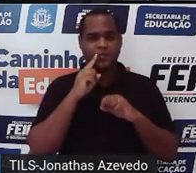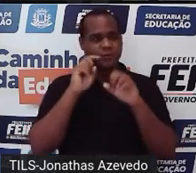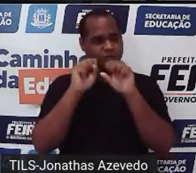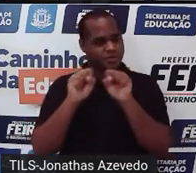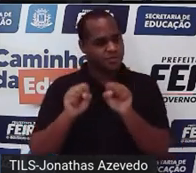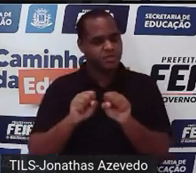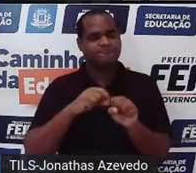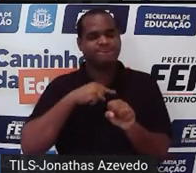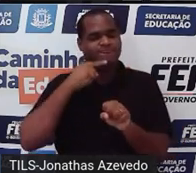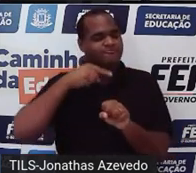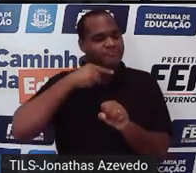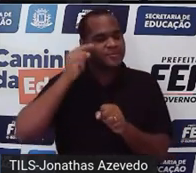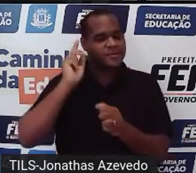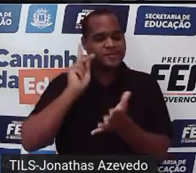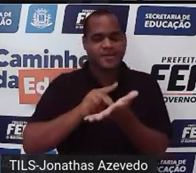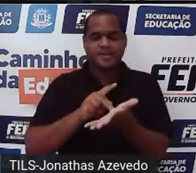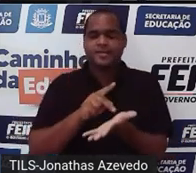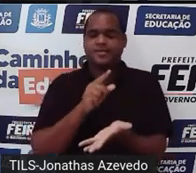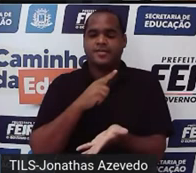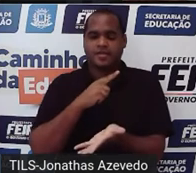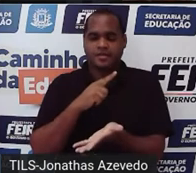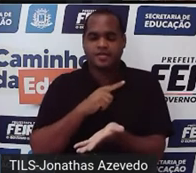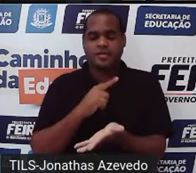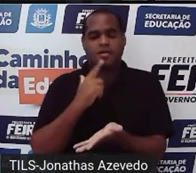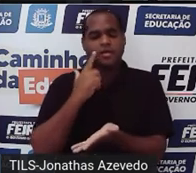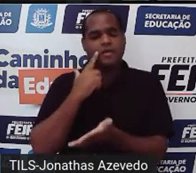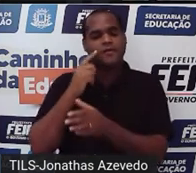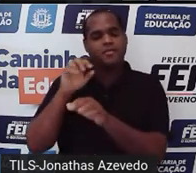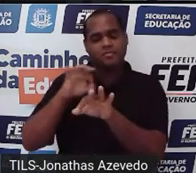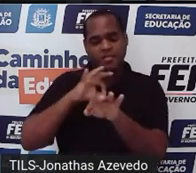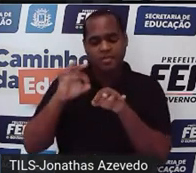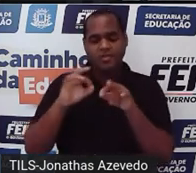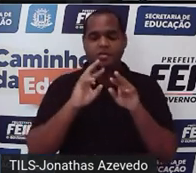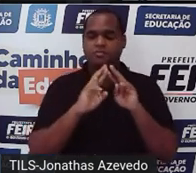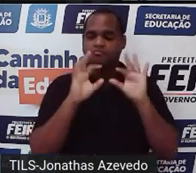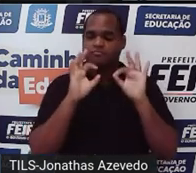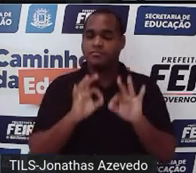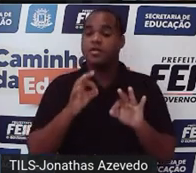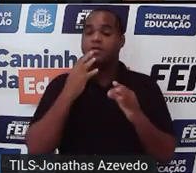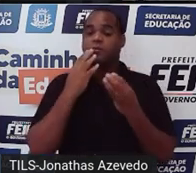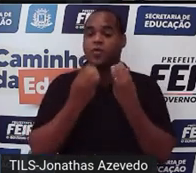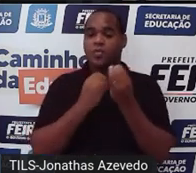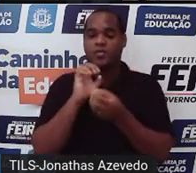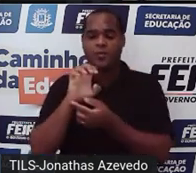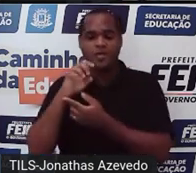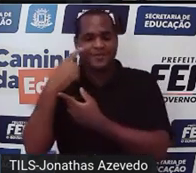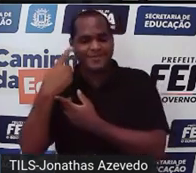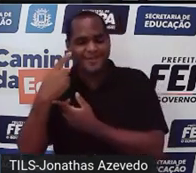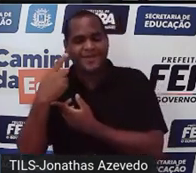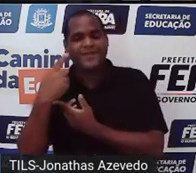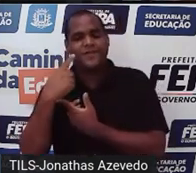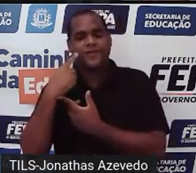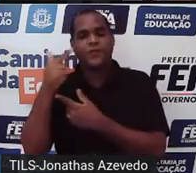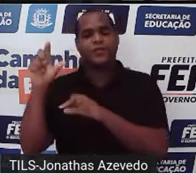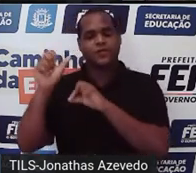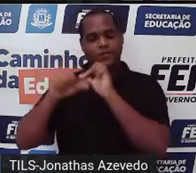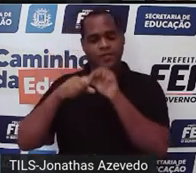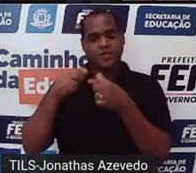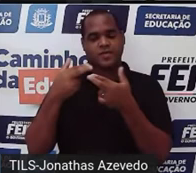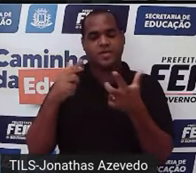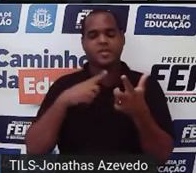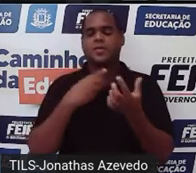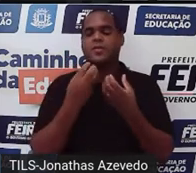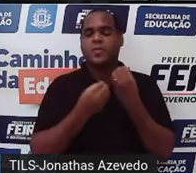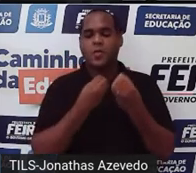a gente faz o seguinte constrói a reta de uma equação constrói a reta da outra e vê como é que essas